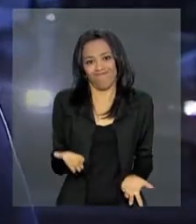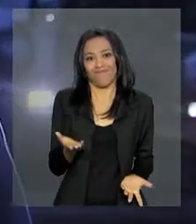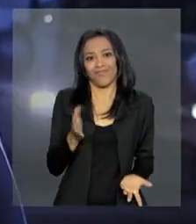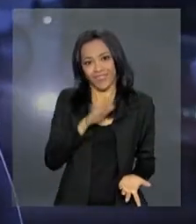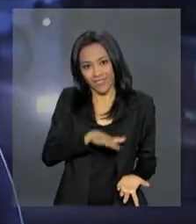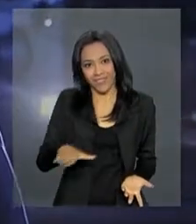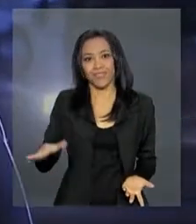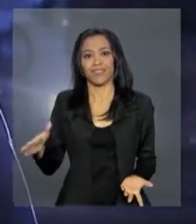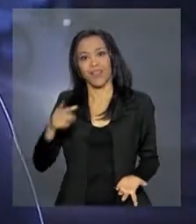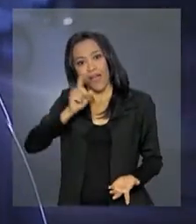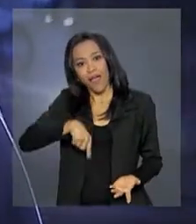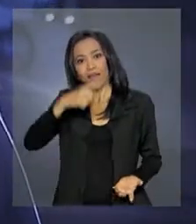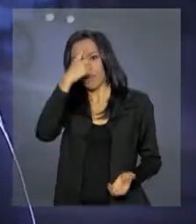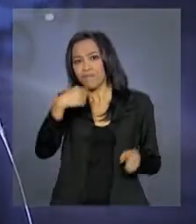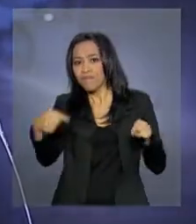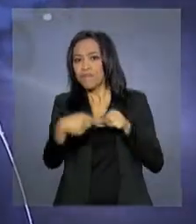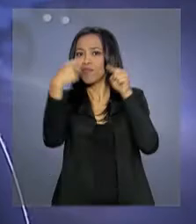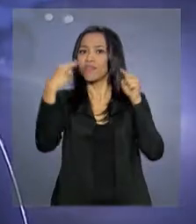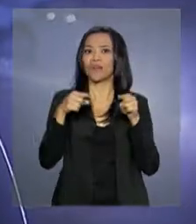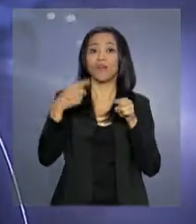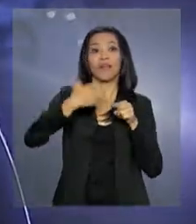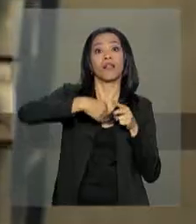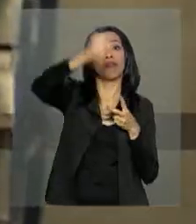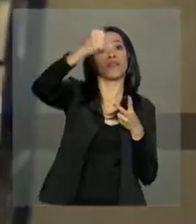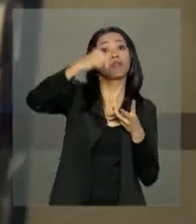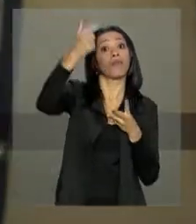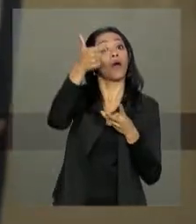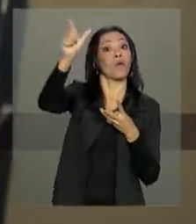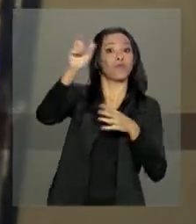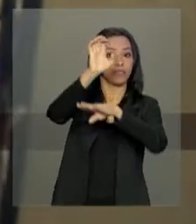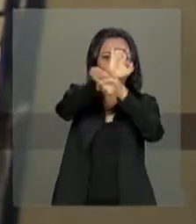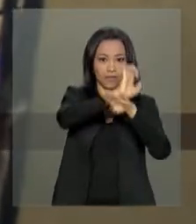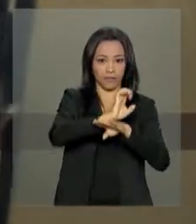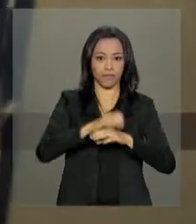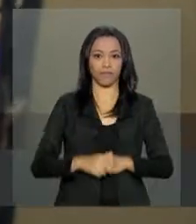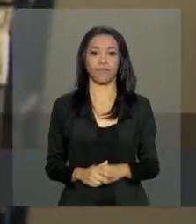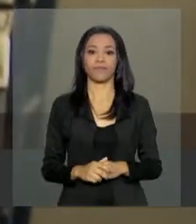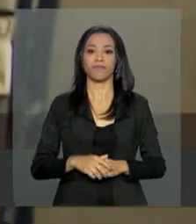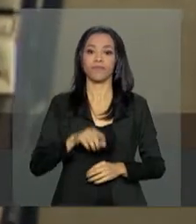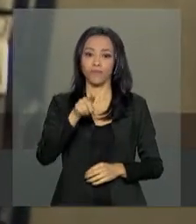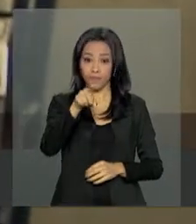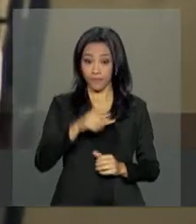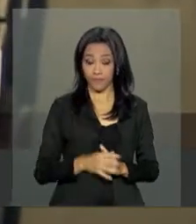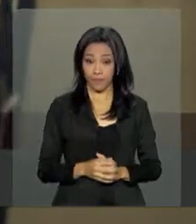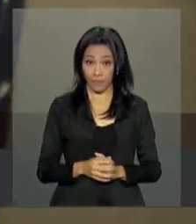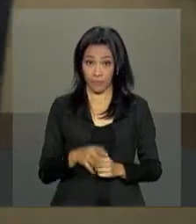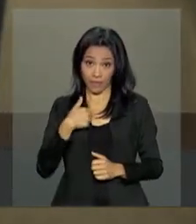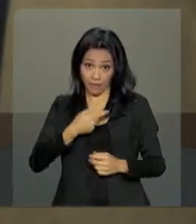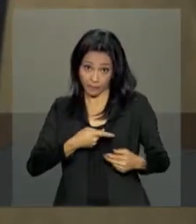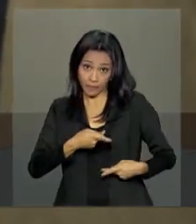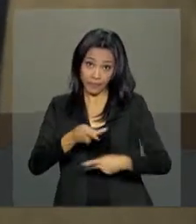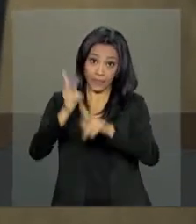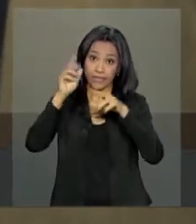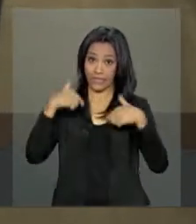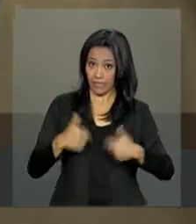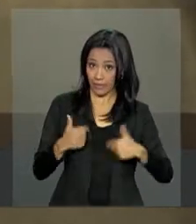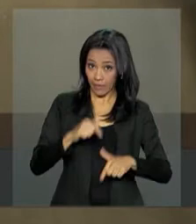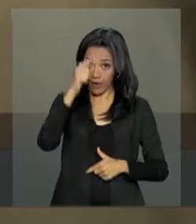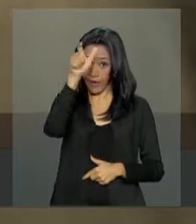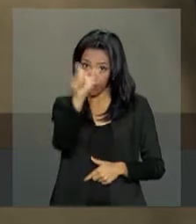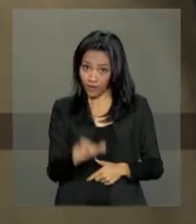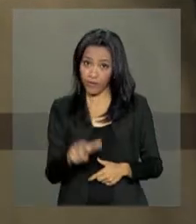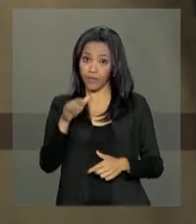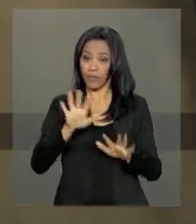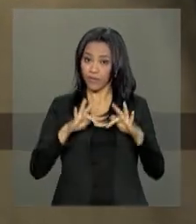perfil colocado pelos abrigos da cidade de destino. Um melhor futuro para a nossa família, trabalho e poder ter